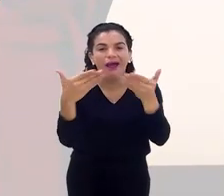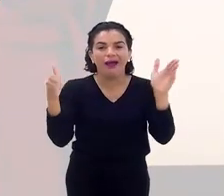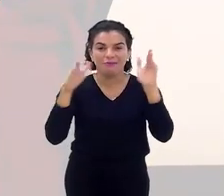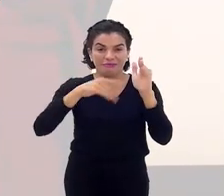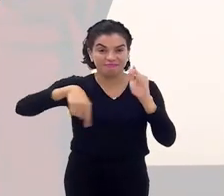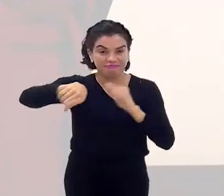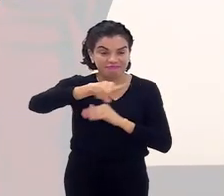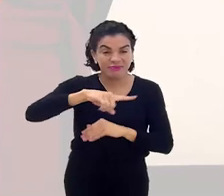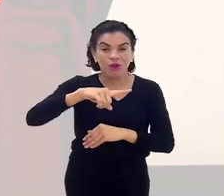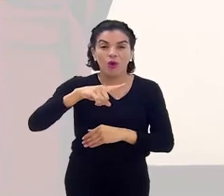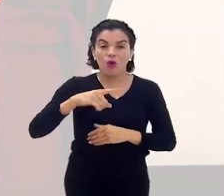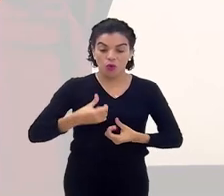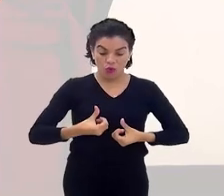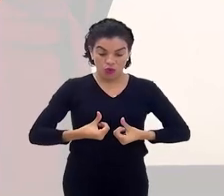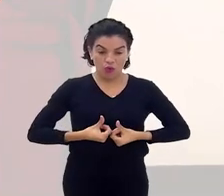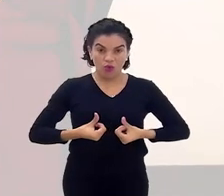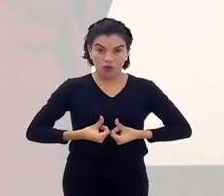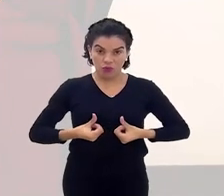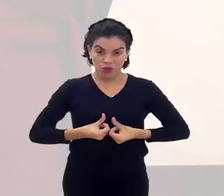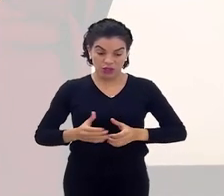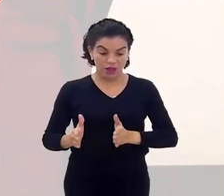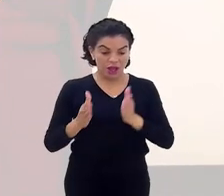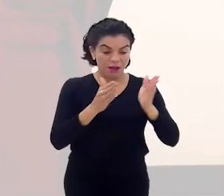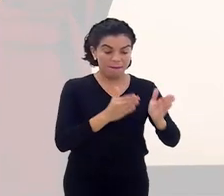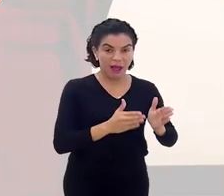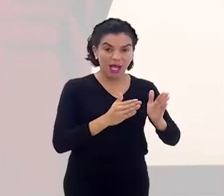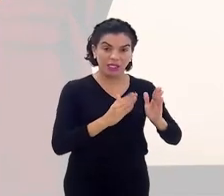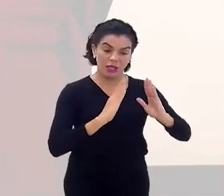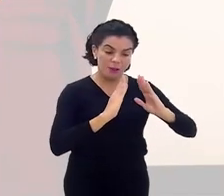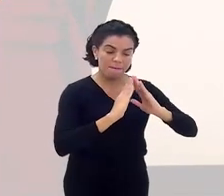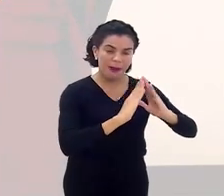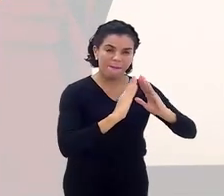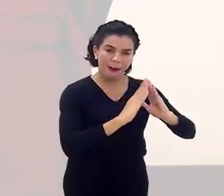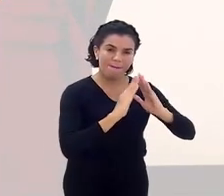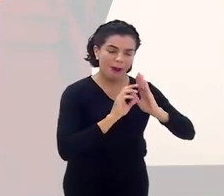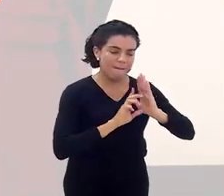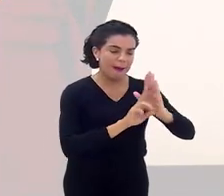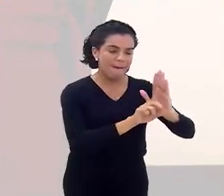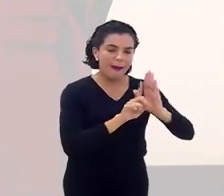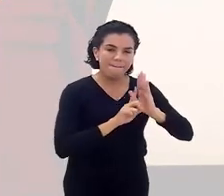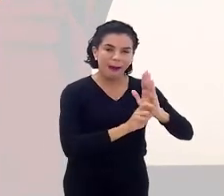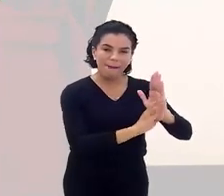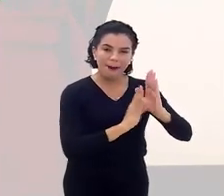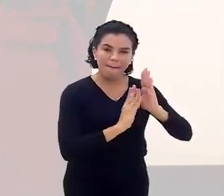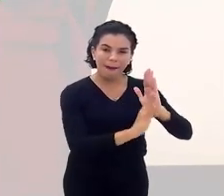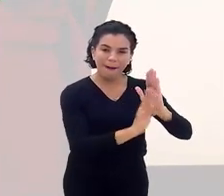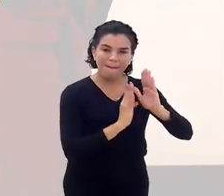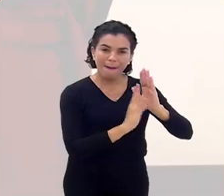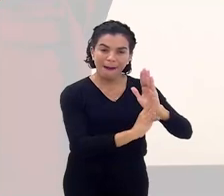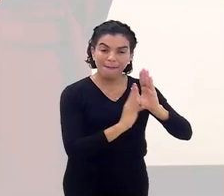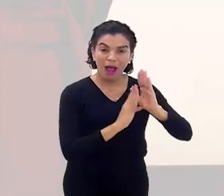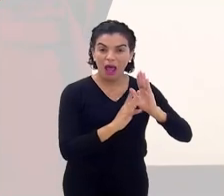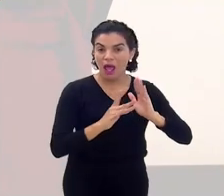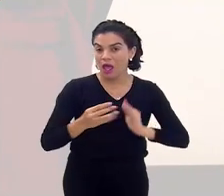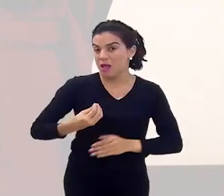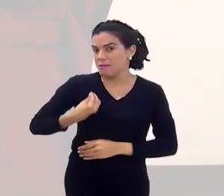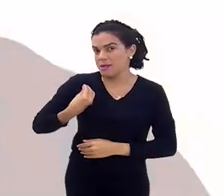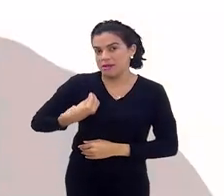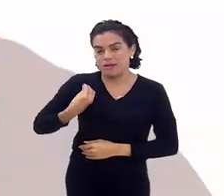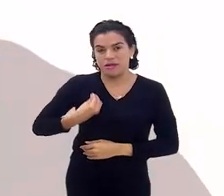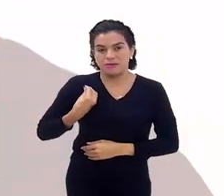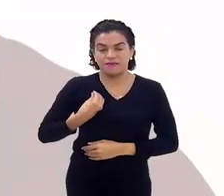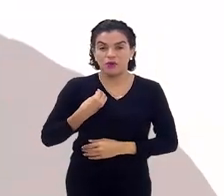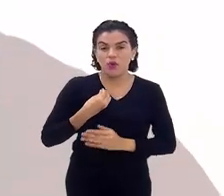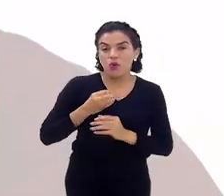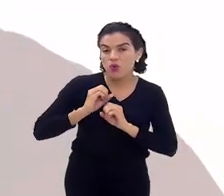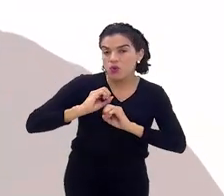Luzia, que, assim, o budismo, tanto a parte monástica quanto mulheres que não são monjas é muito presente, né? Então,